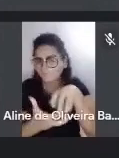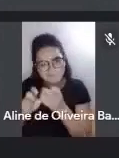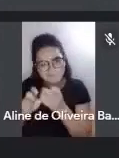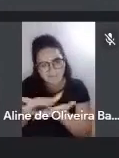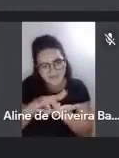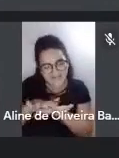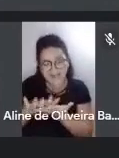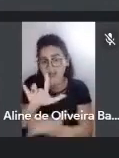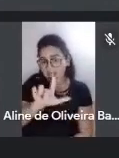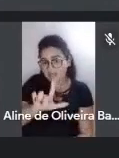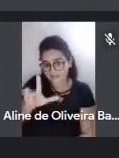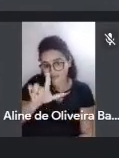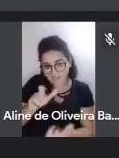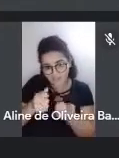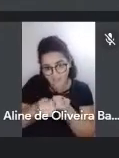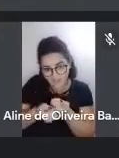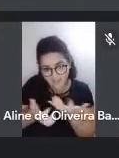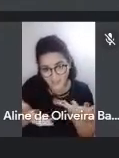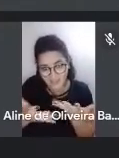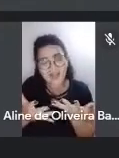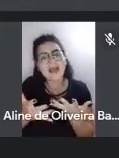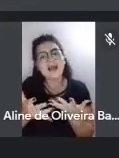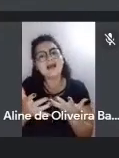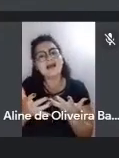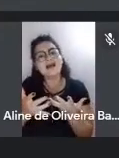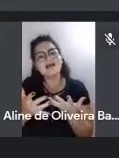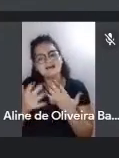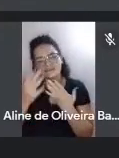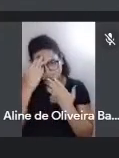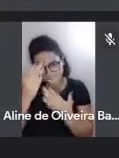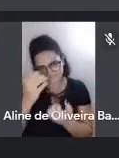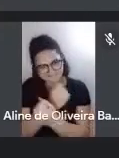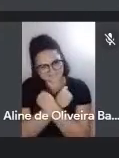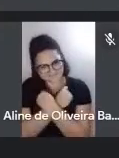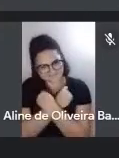Retratando o que é a obra de Euclidão Forte abraço